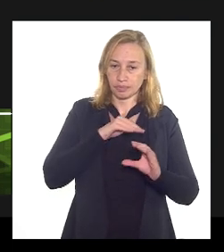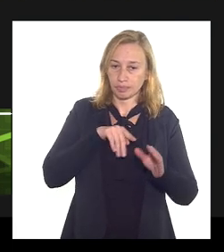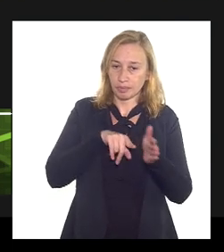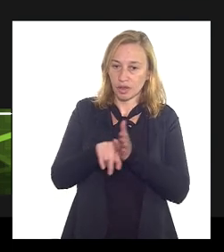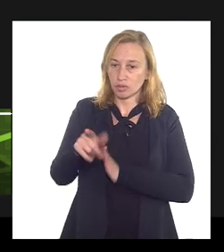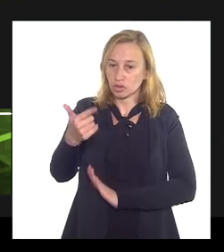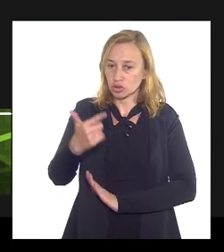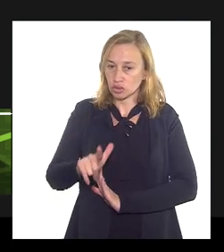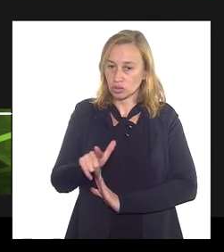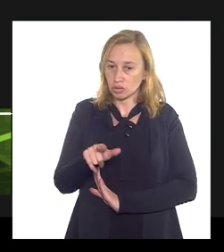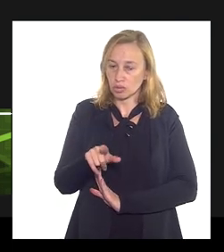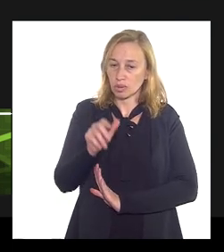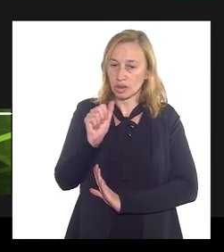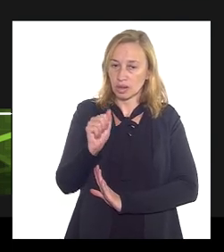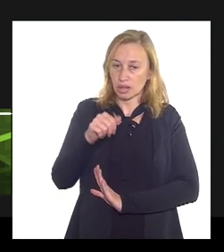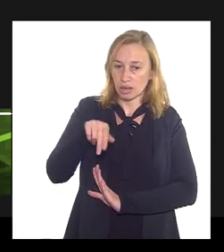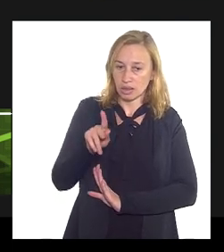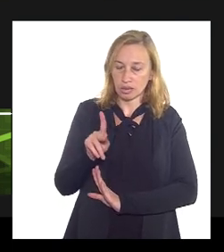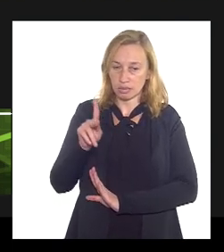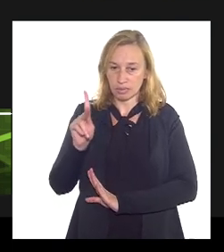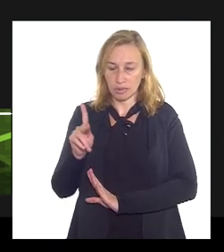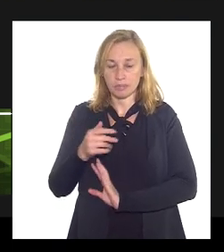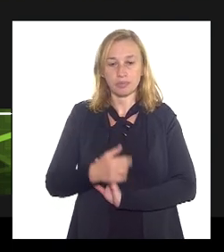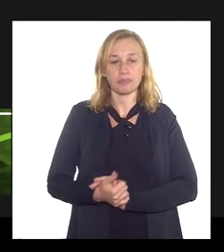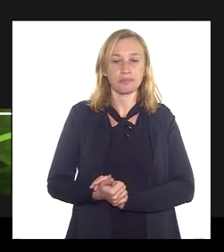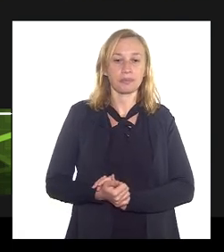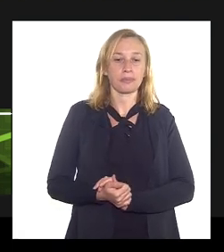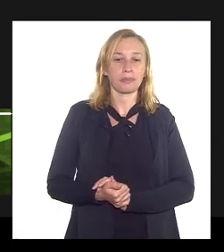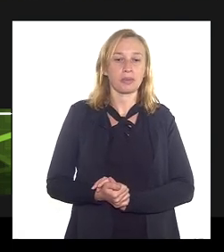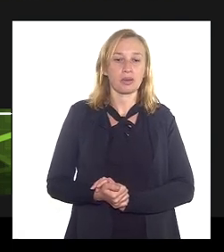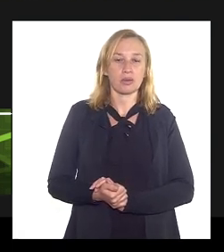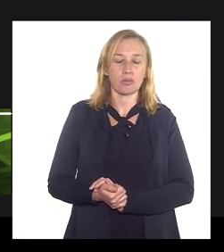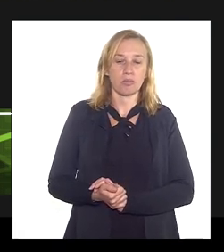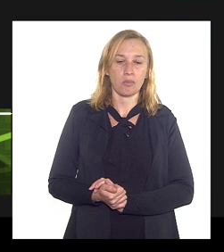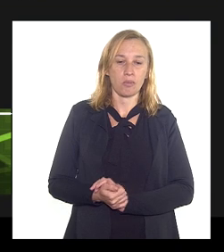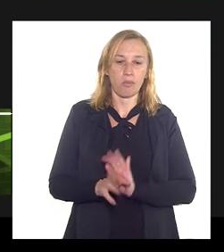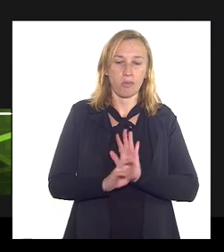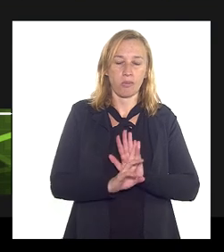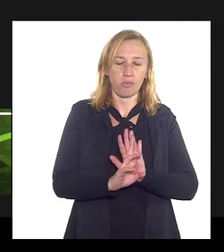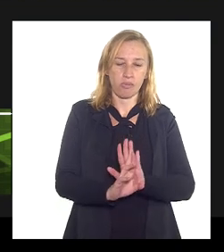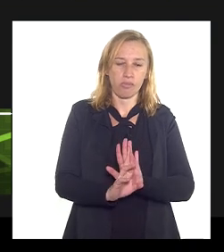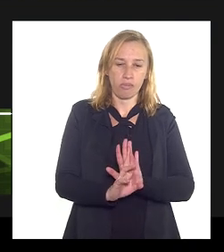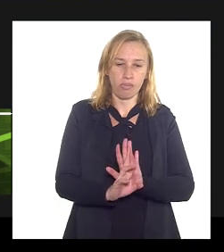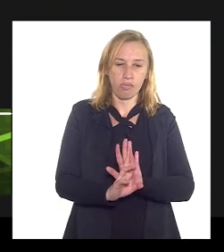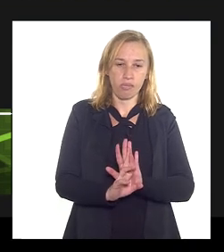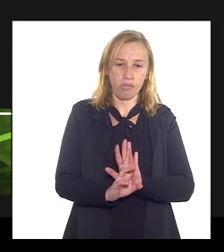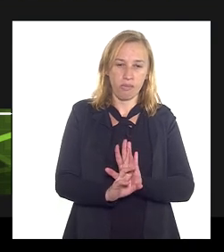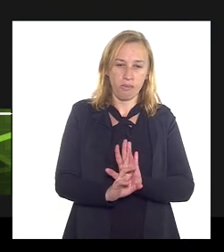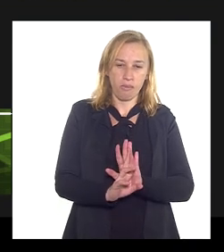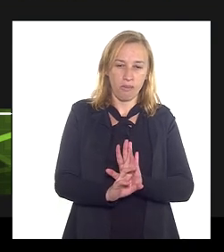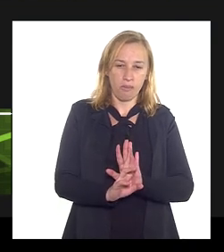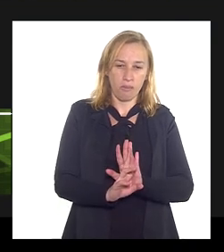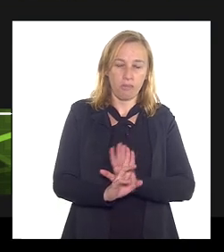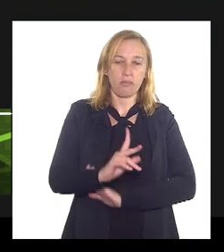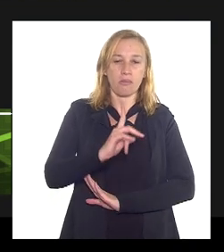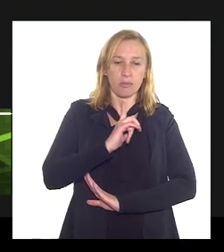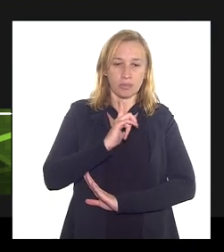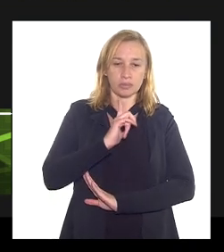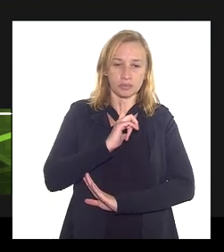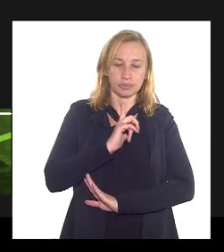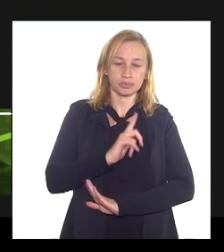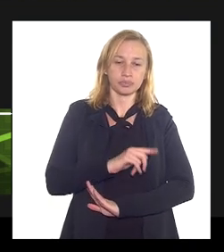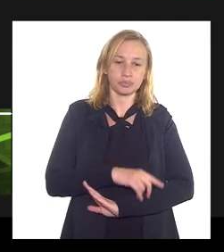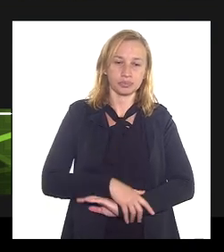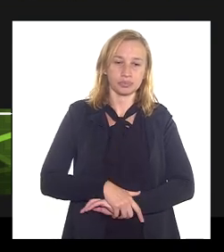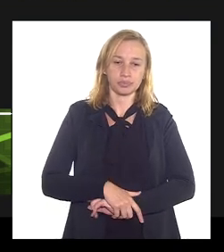novamente para a INP porque o representante da INP disse que havia uma hipótese